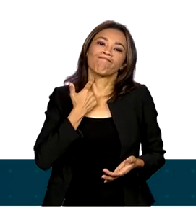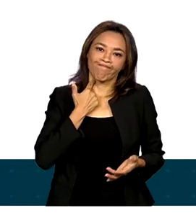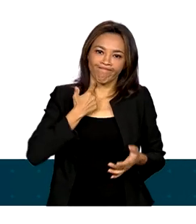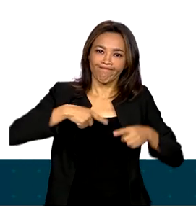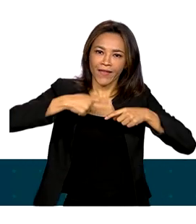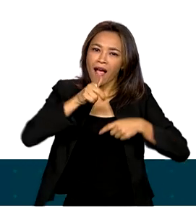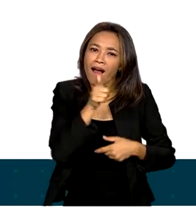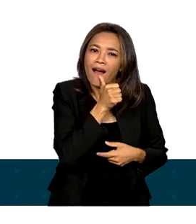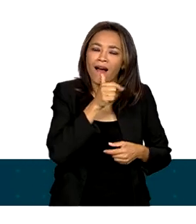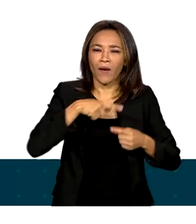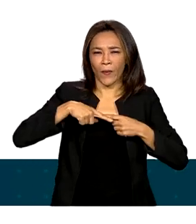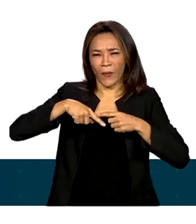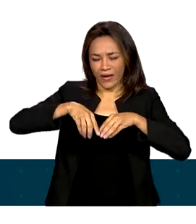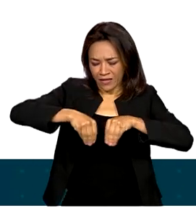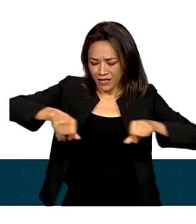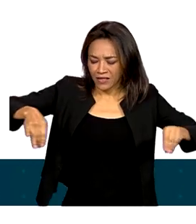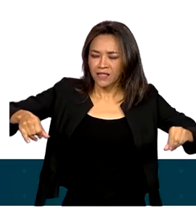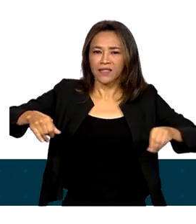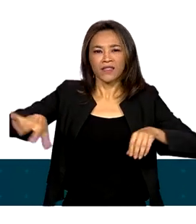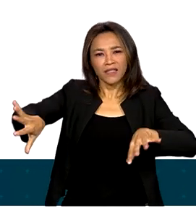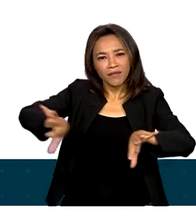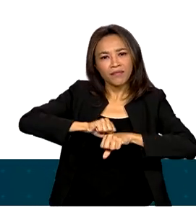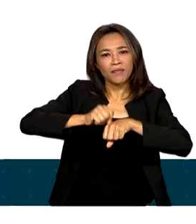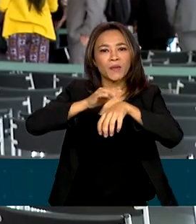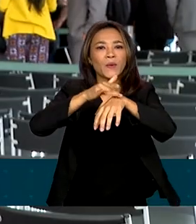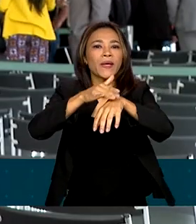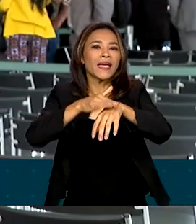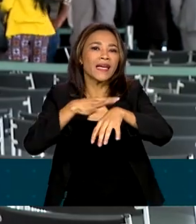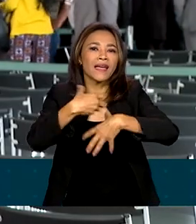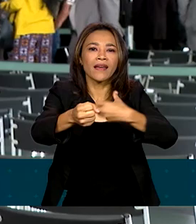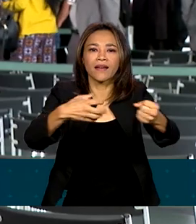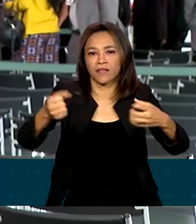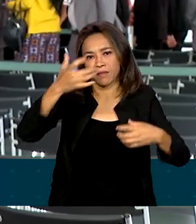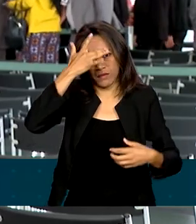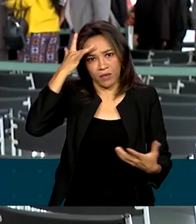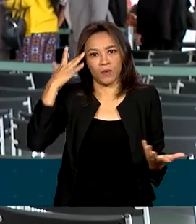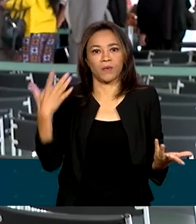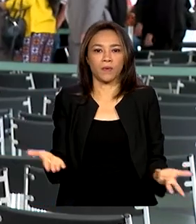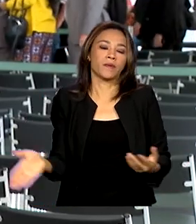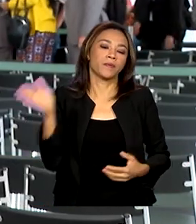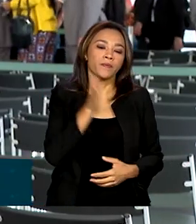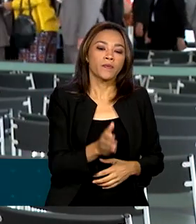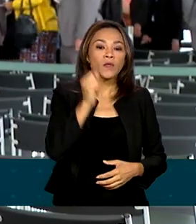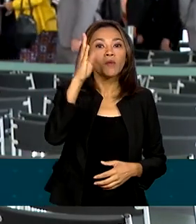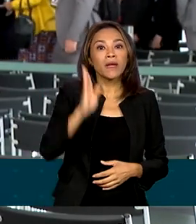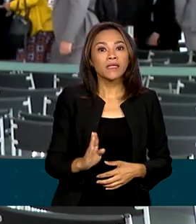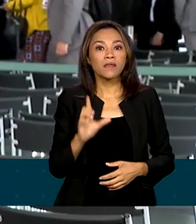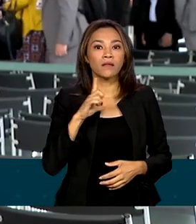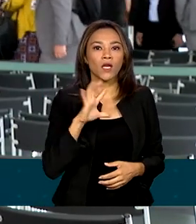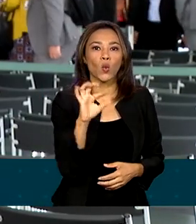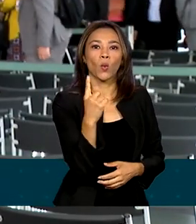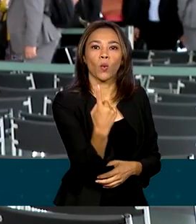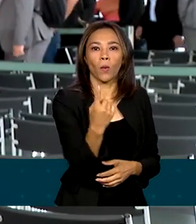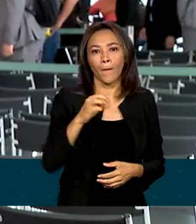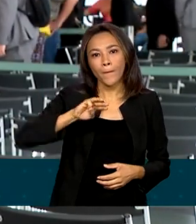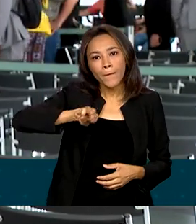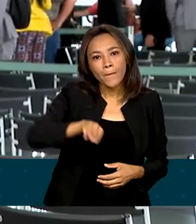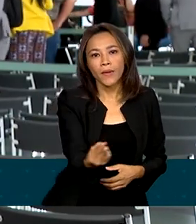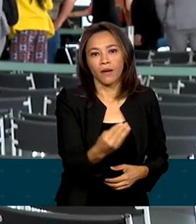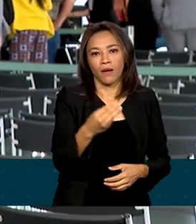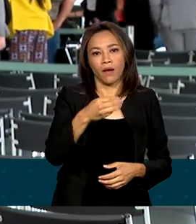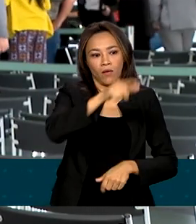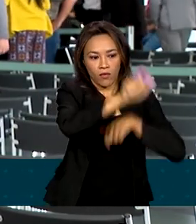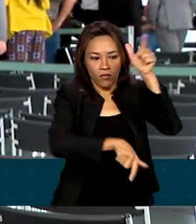água, causando doença para a vida das pessoas. O Brasil tem cerca de um milhão de catadores. A